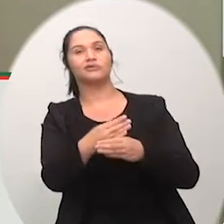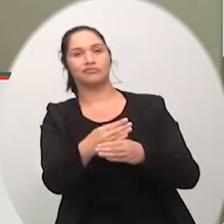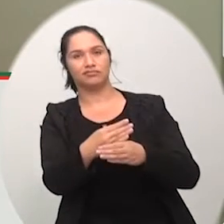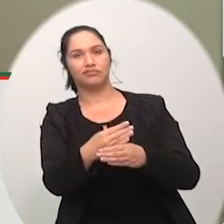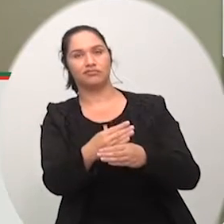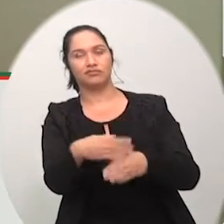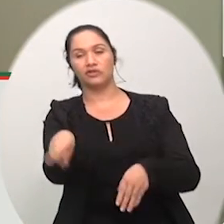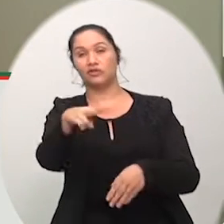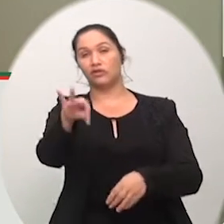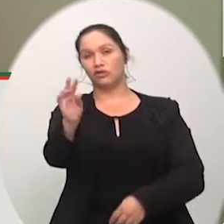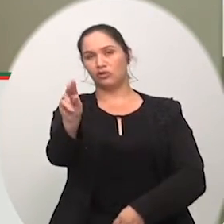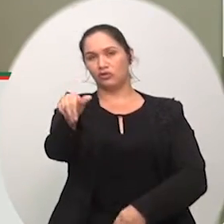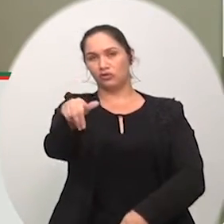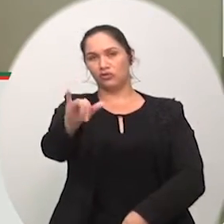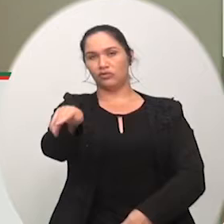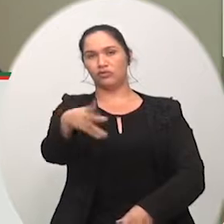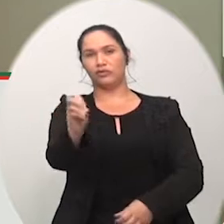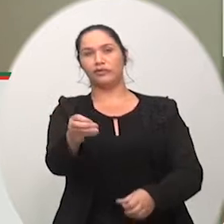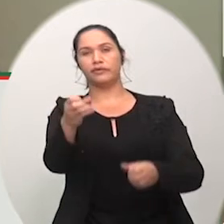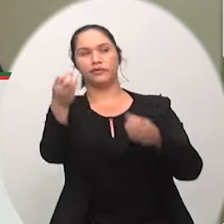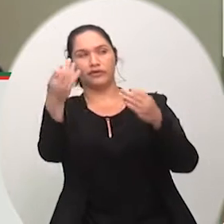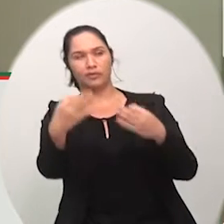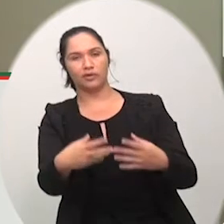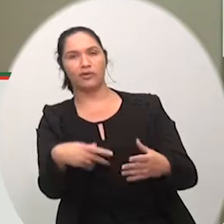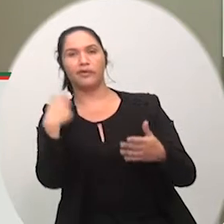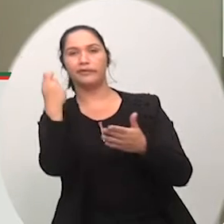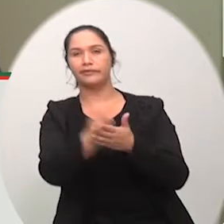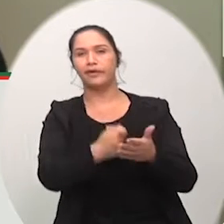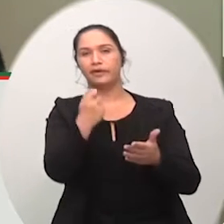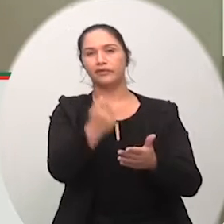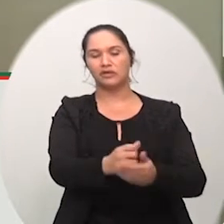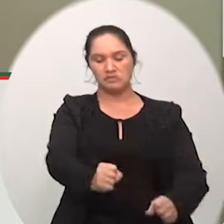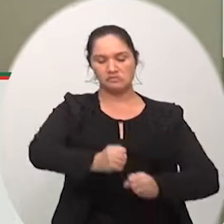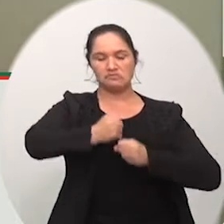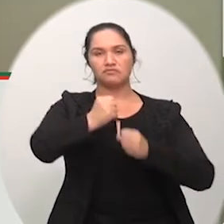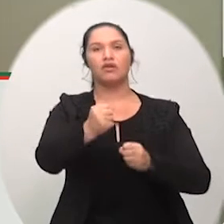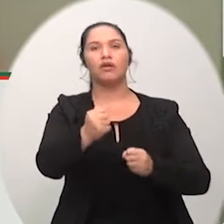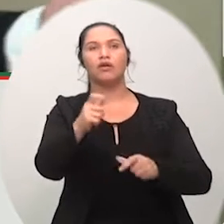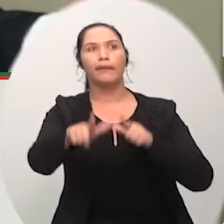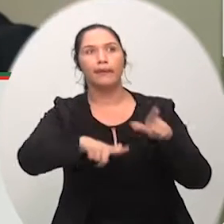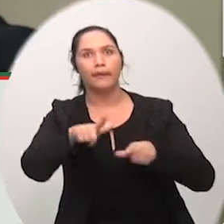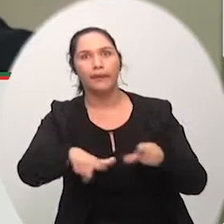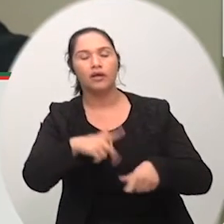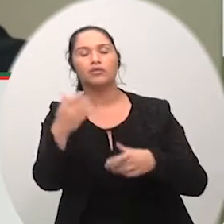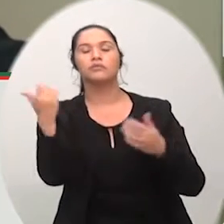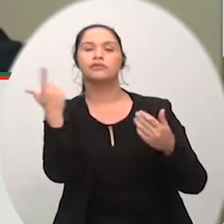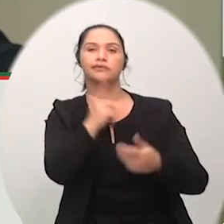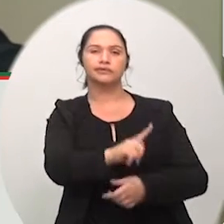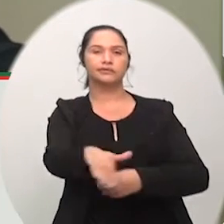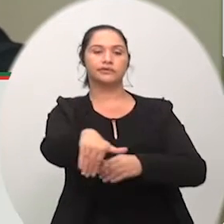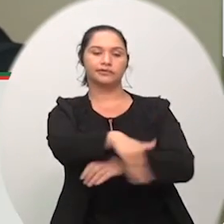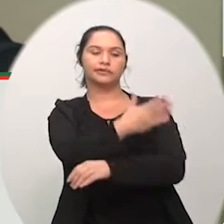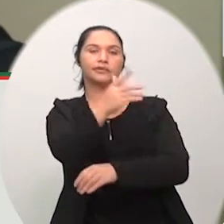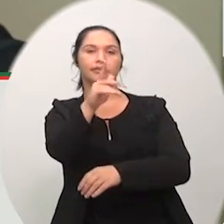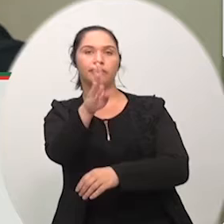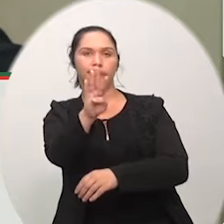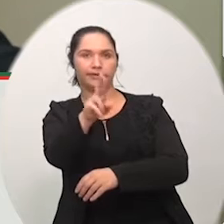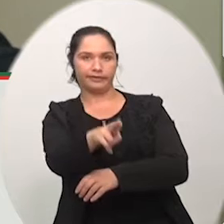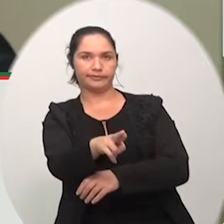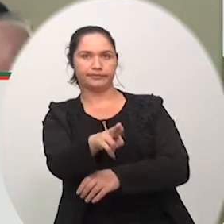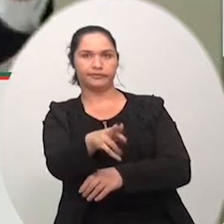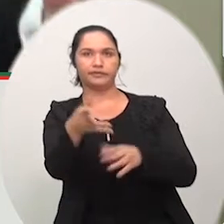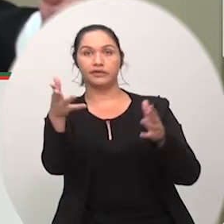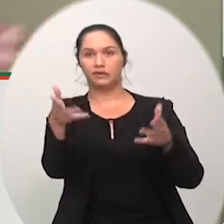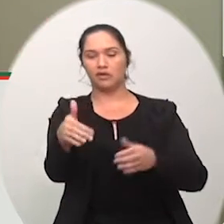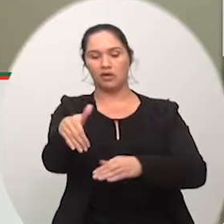que aqui já falou que tiveram que fazer luta para essa BR acontecer aí agora depois de pronta a BR né hoje uma BR que tem